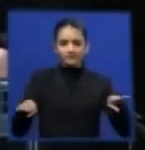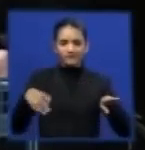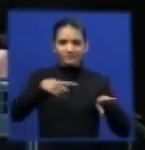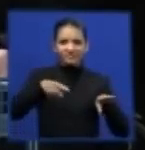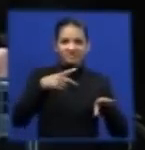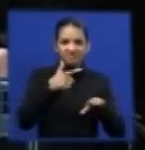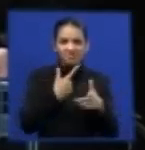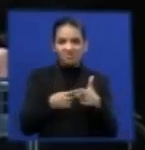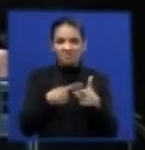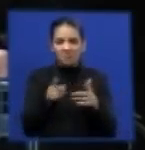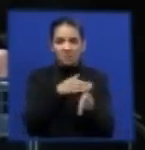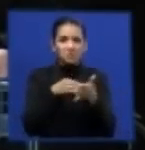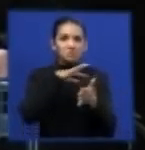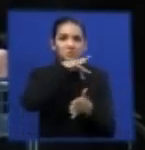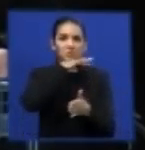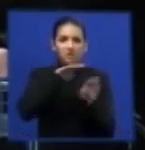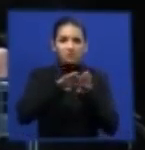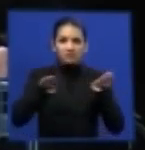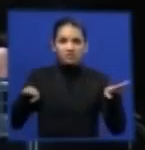brasileiras.